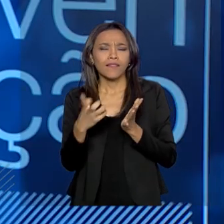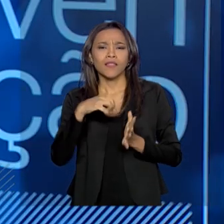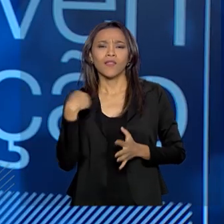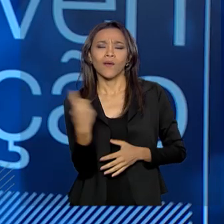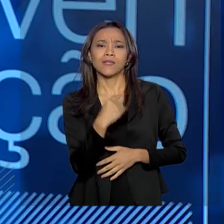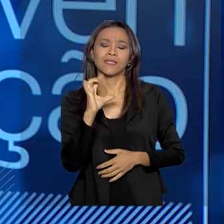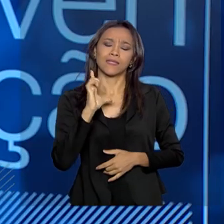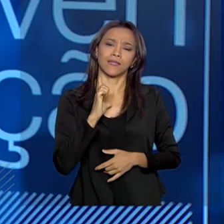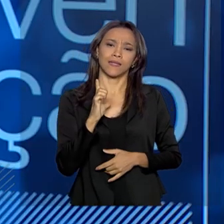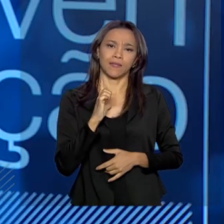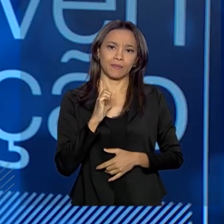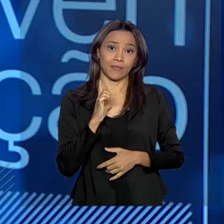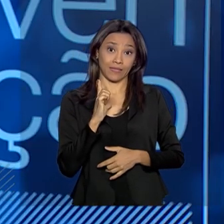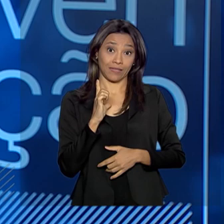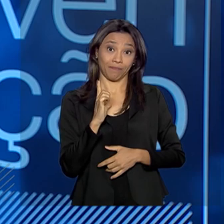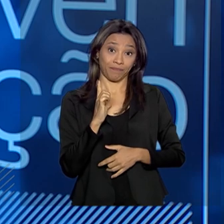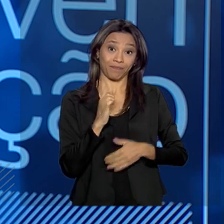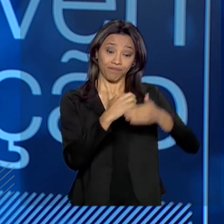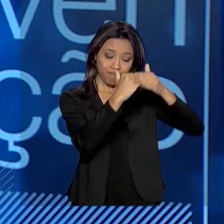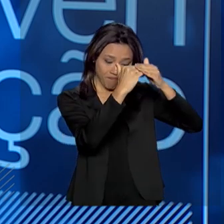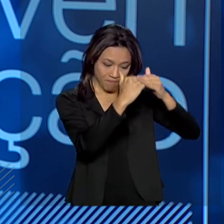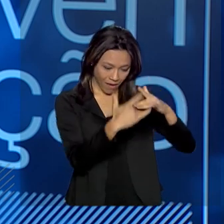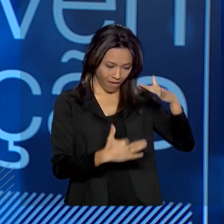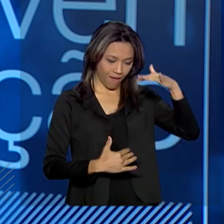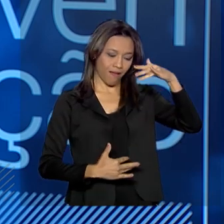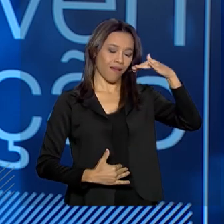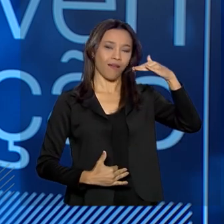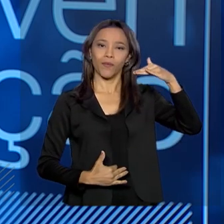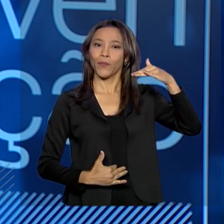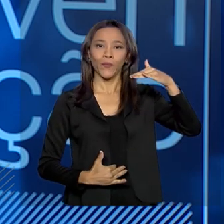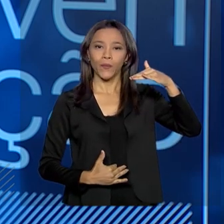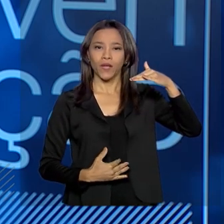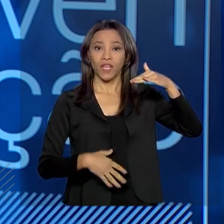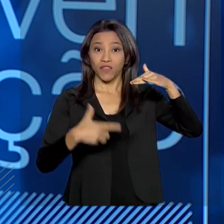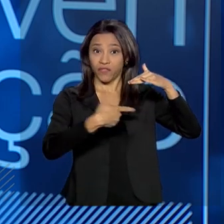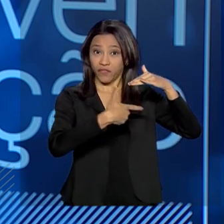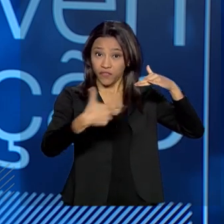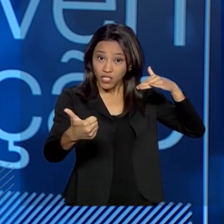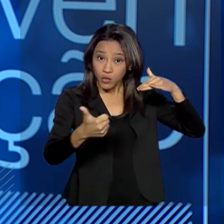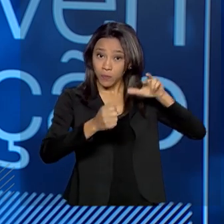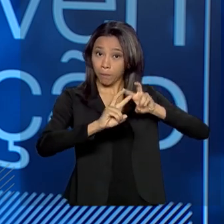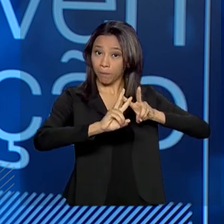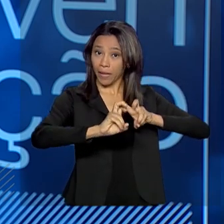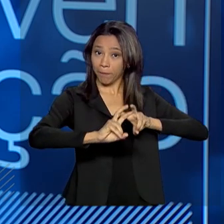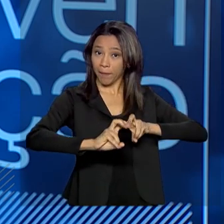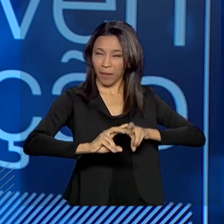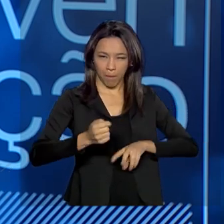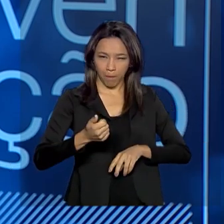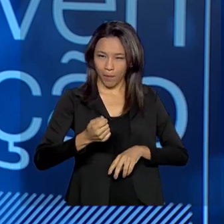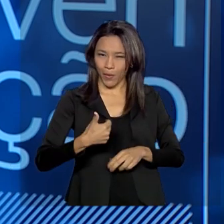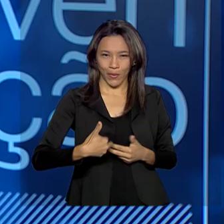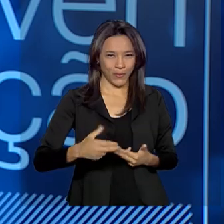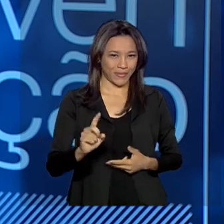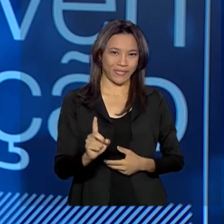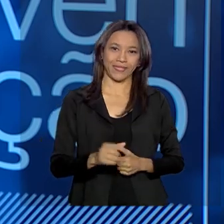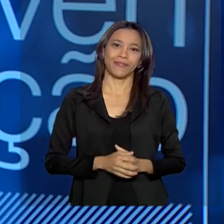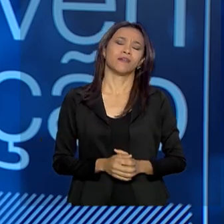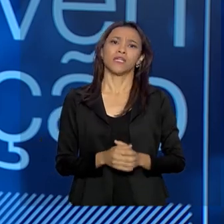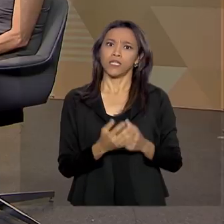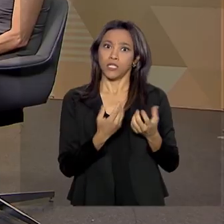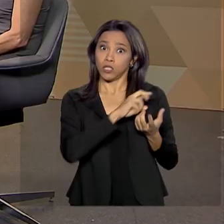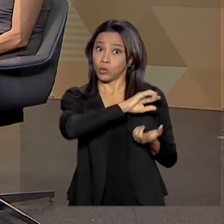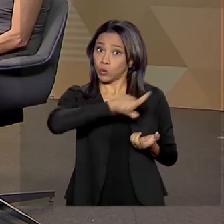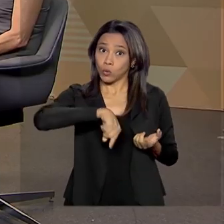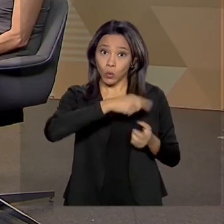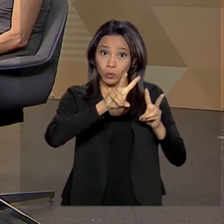nosso portfólio, vamos dizer assim, 21 macro temos, não é pouca coisa. E todos eles muito